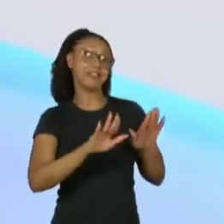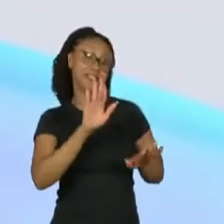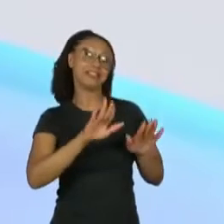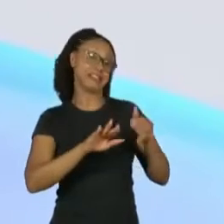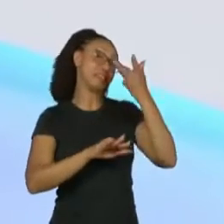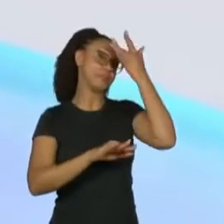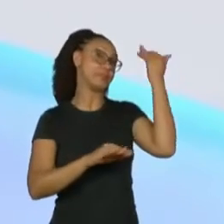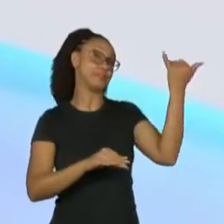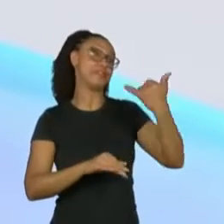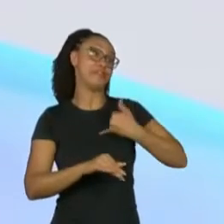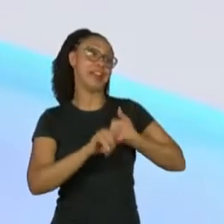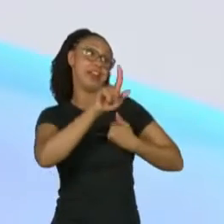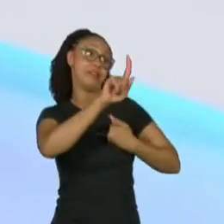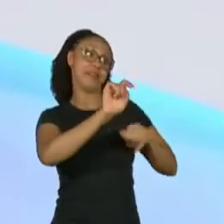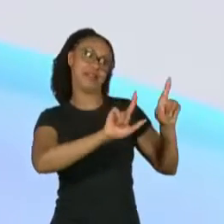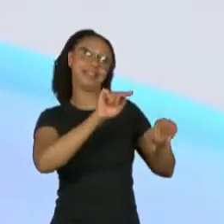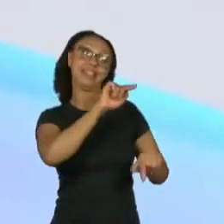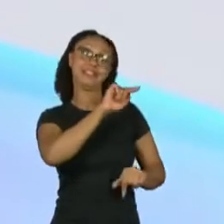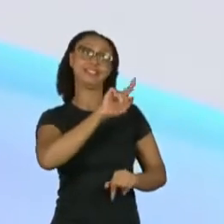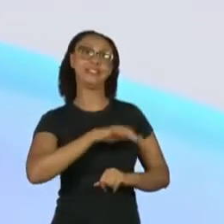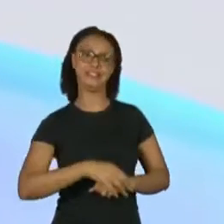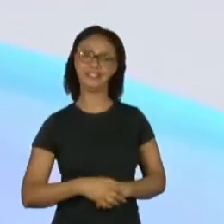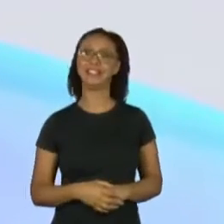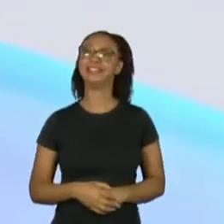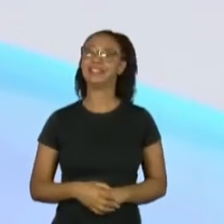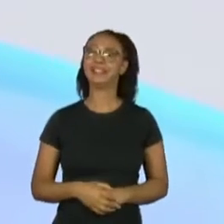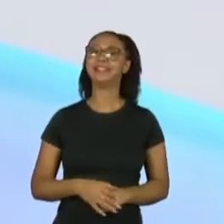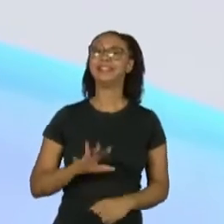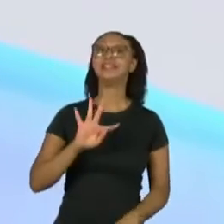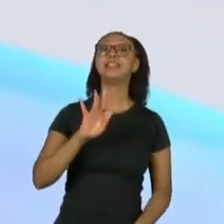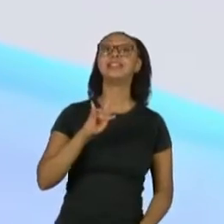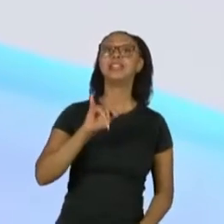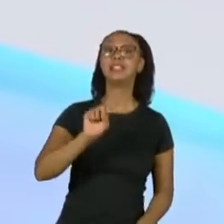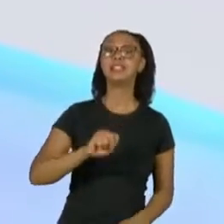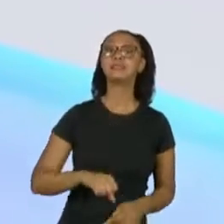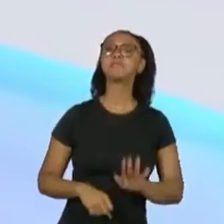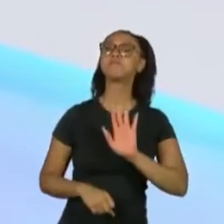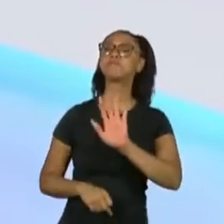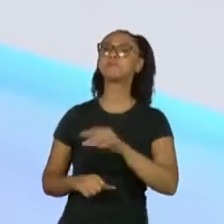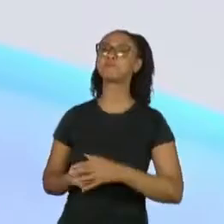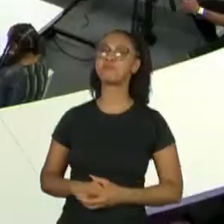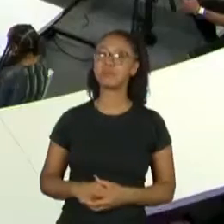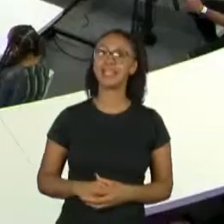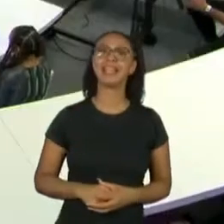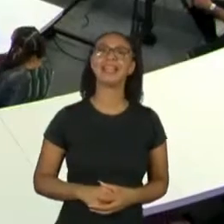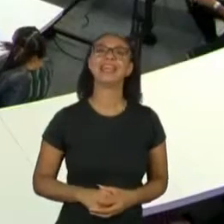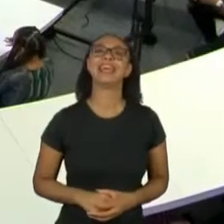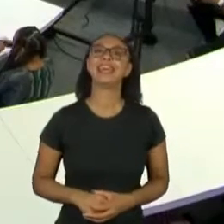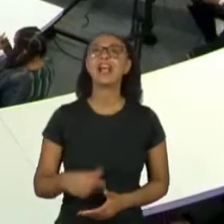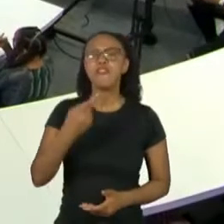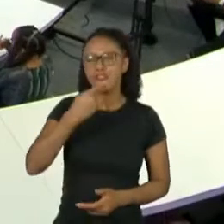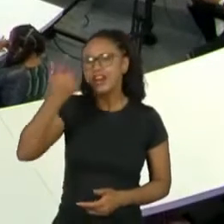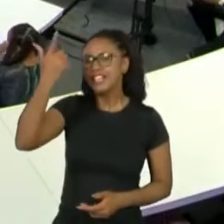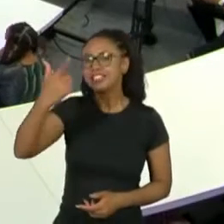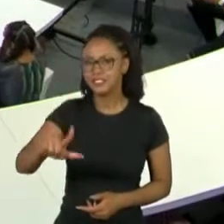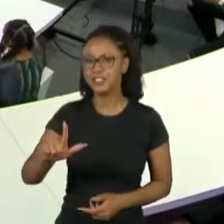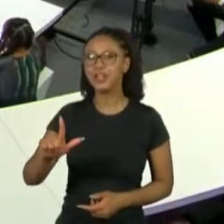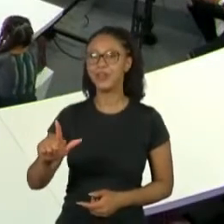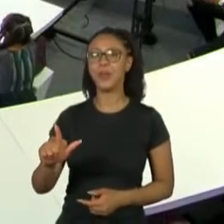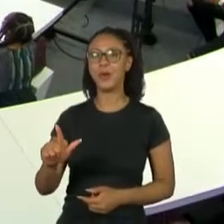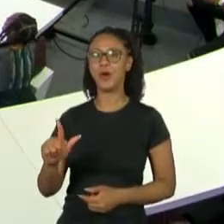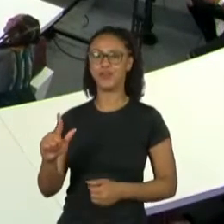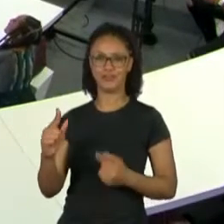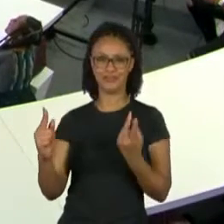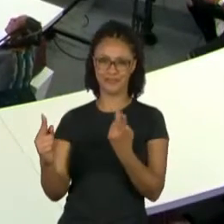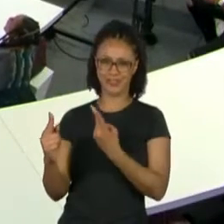como aquele canal. Thaís? Zezé, eu quero falar mais uma vez do momento que as nossas histórias se cruzam.